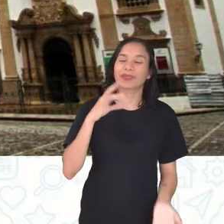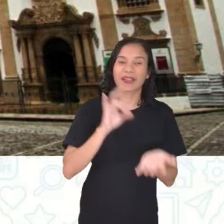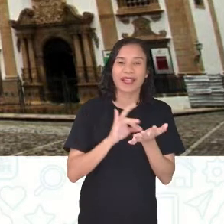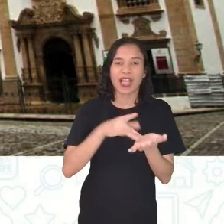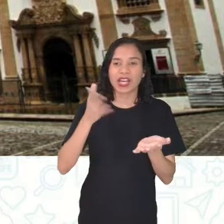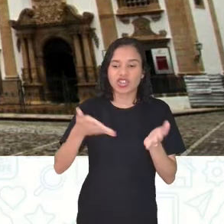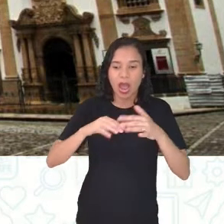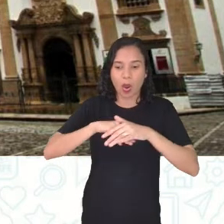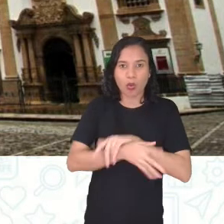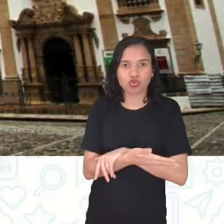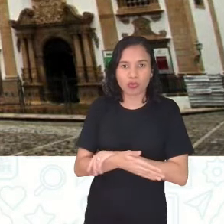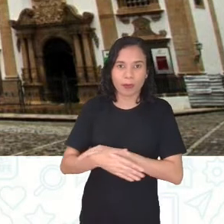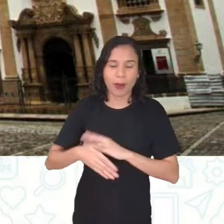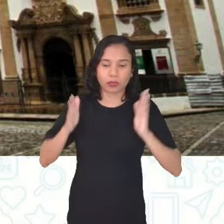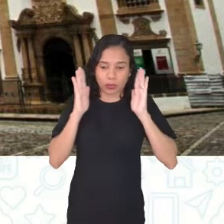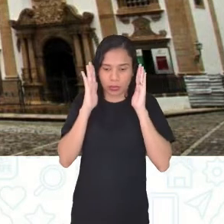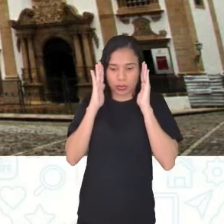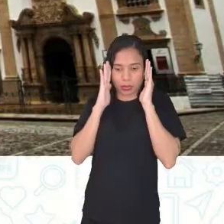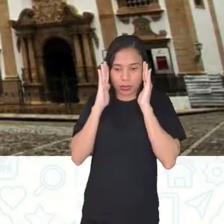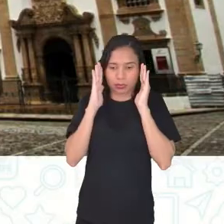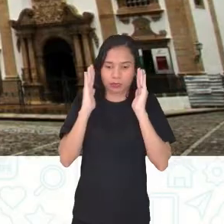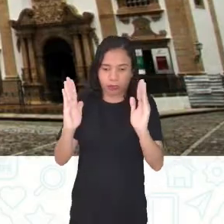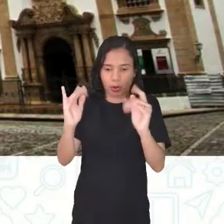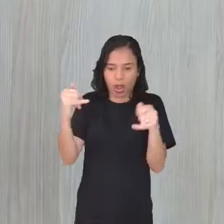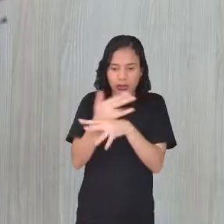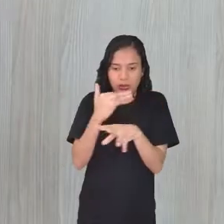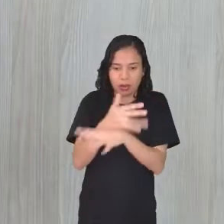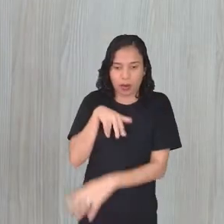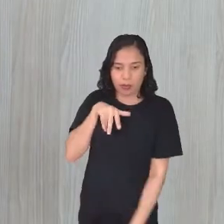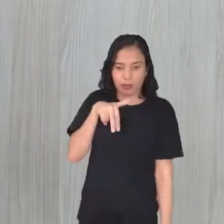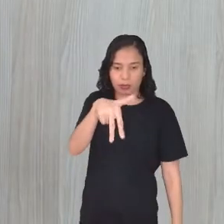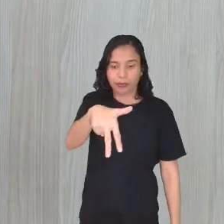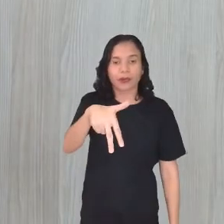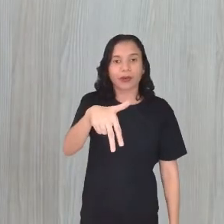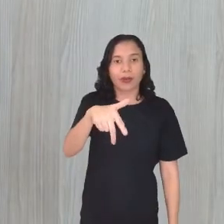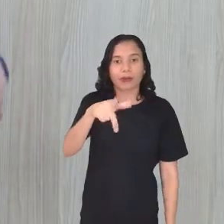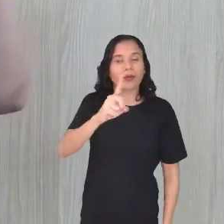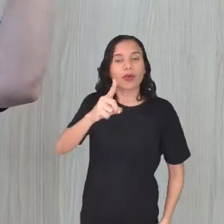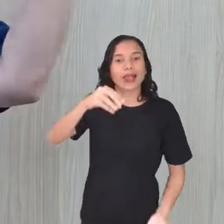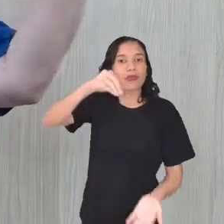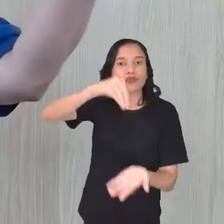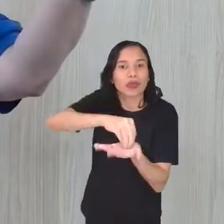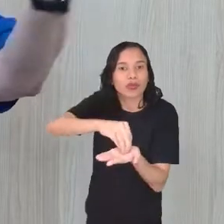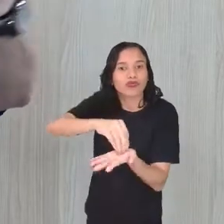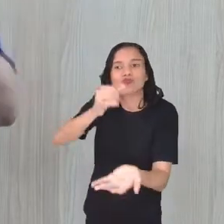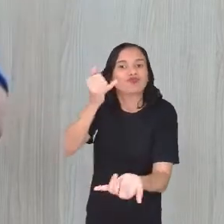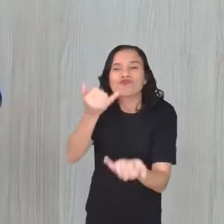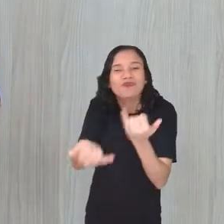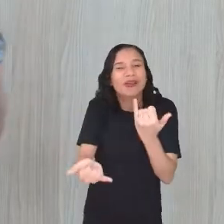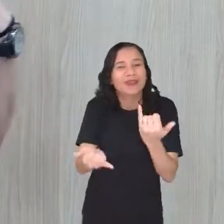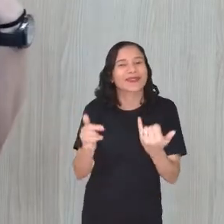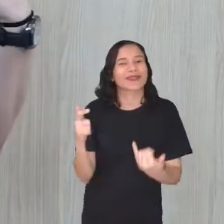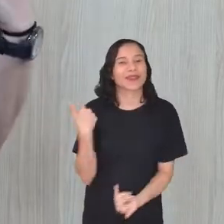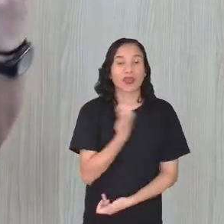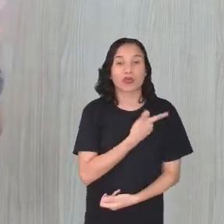acostumado a andar dentro da nossa cidade, mas quando a gente não tá no centro, nem parece, né? Que a gente tem aquela história toda